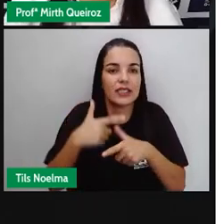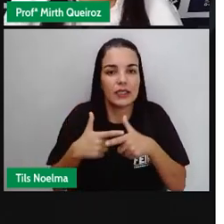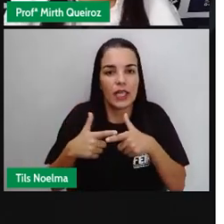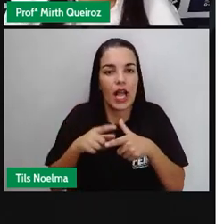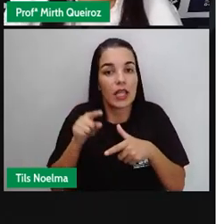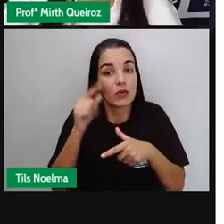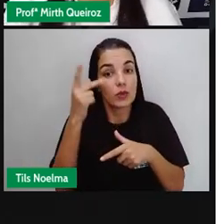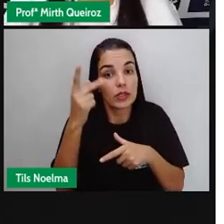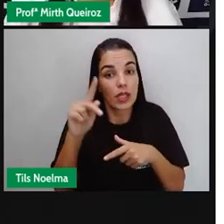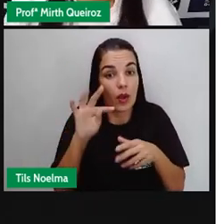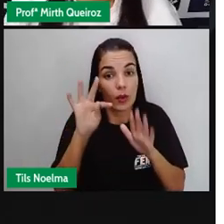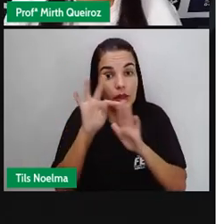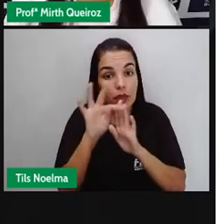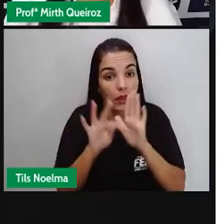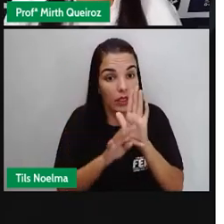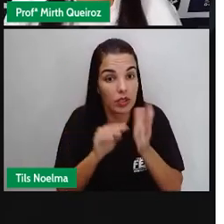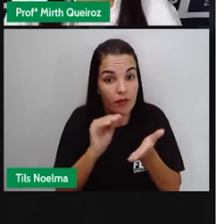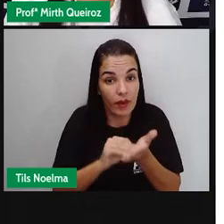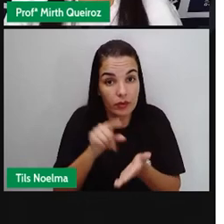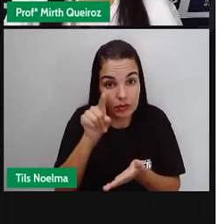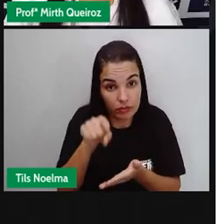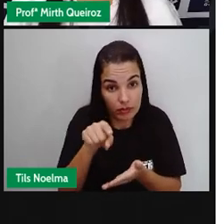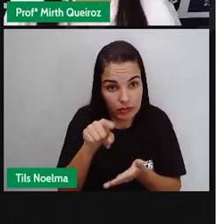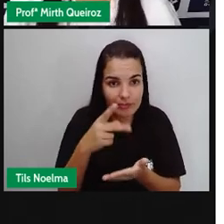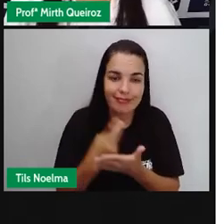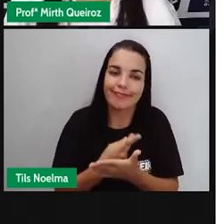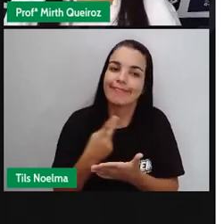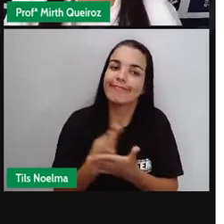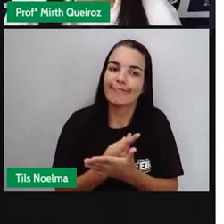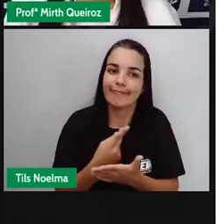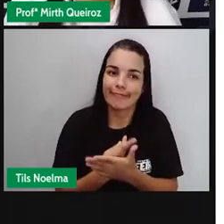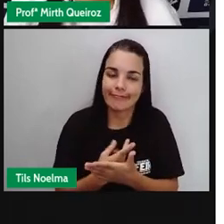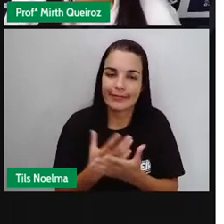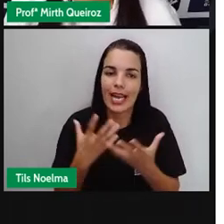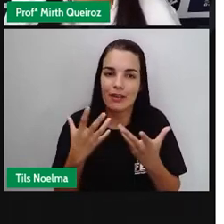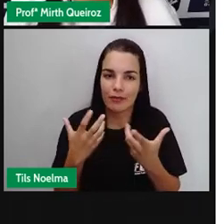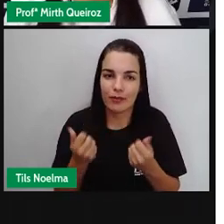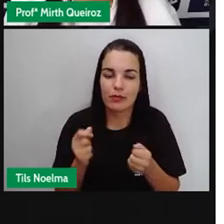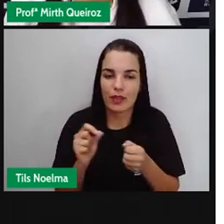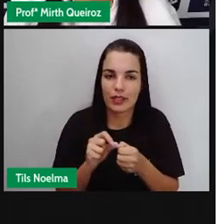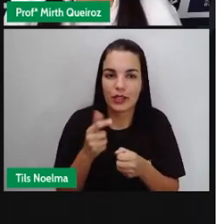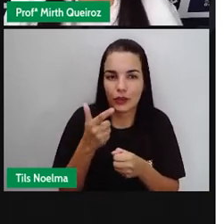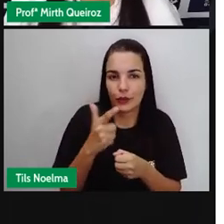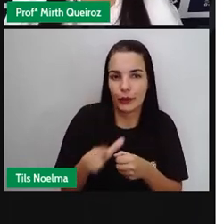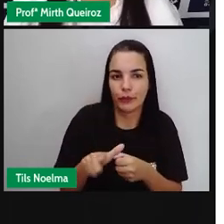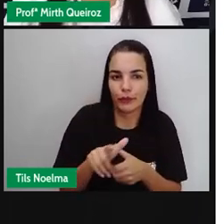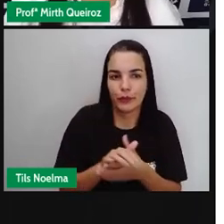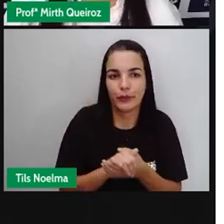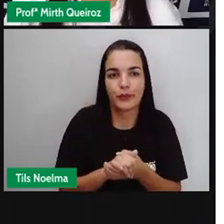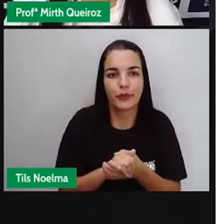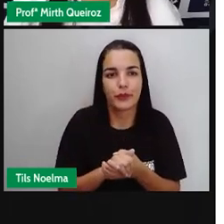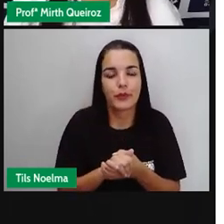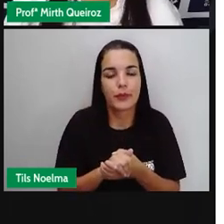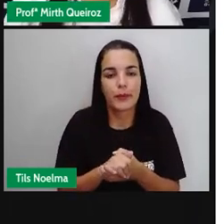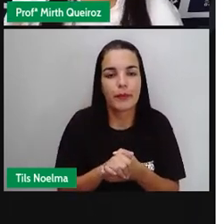ter tudo isso. Se tiver faltando alguma coisa. Está errado. Vamos corrigir. Certo? Ou,